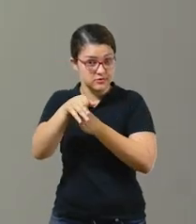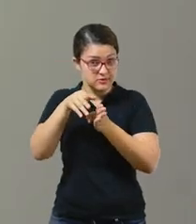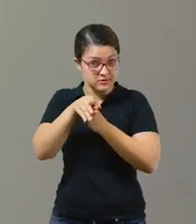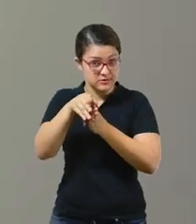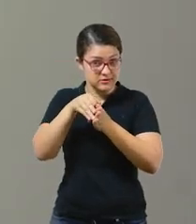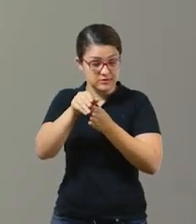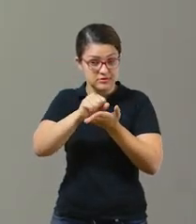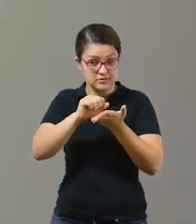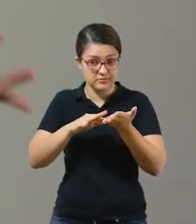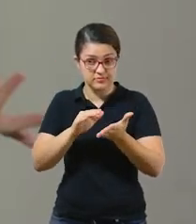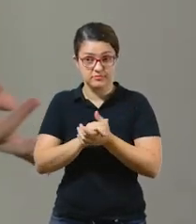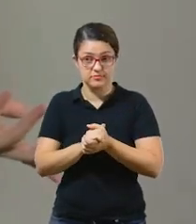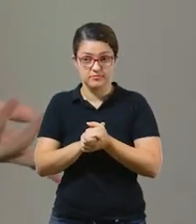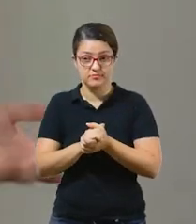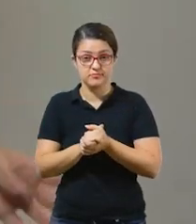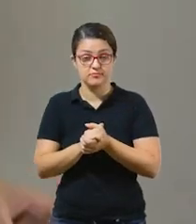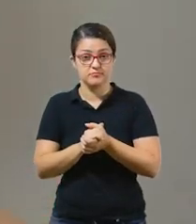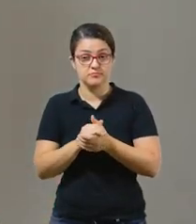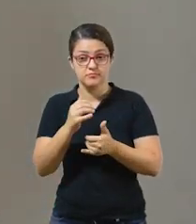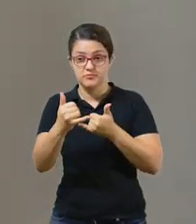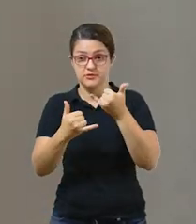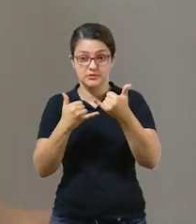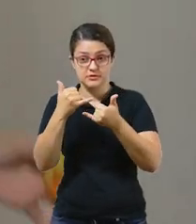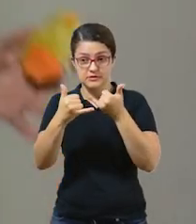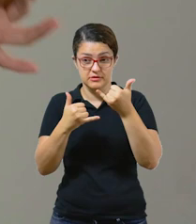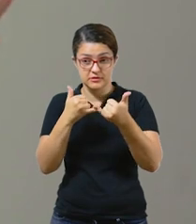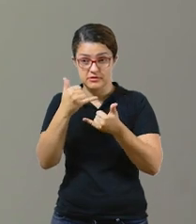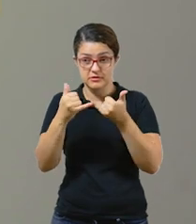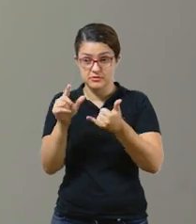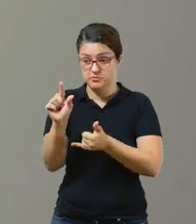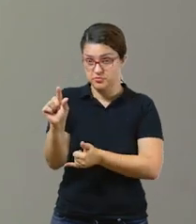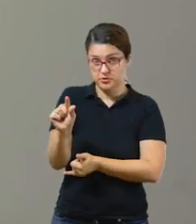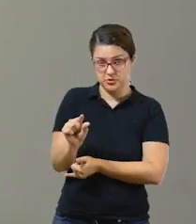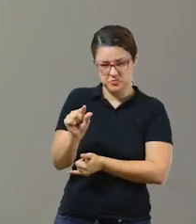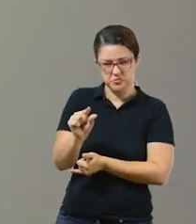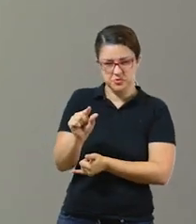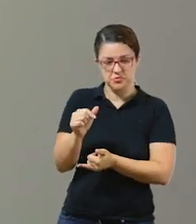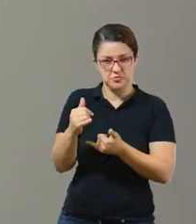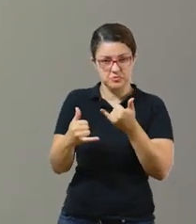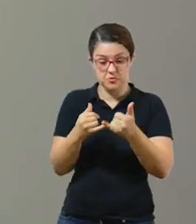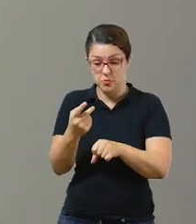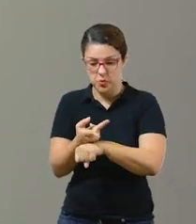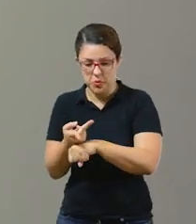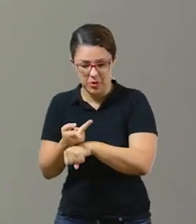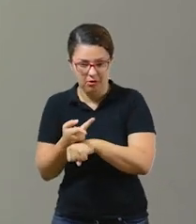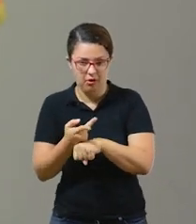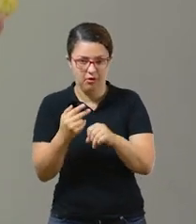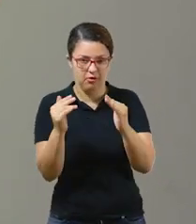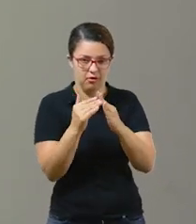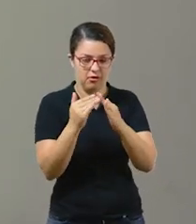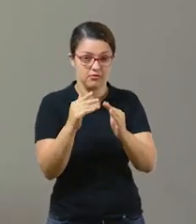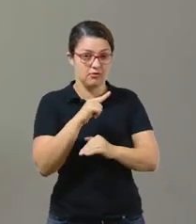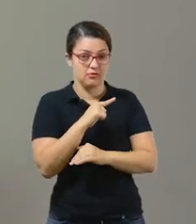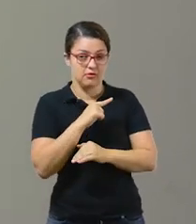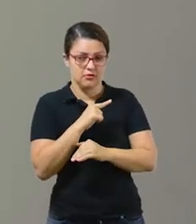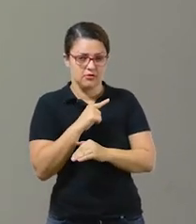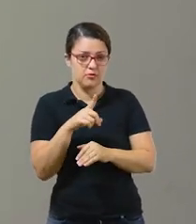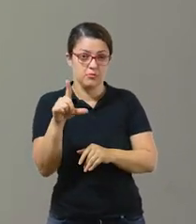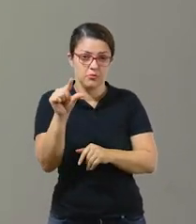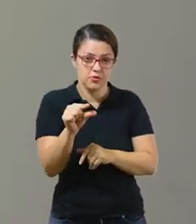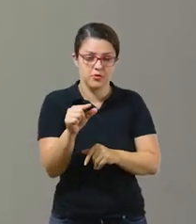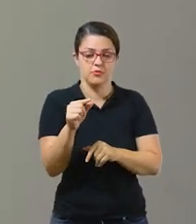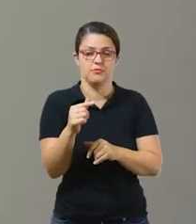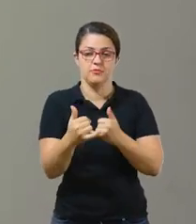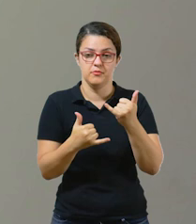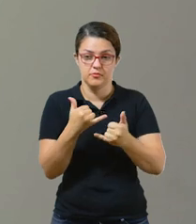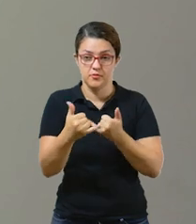atividade é o desembrulhando brinquedos, então vocês vão procurar os mini brinquedos que vocês têm em casa das crianças mesmo. Tem que ser